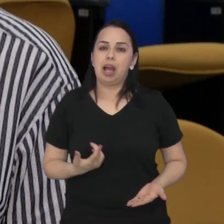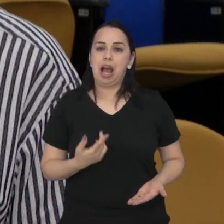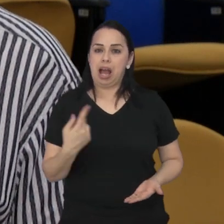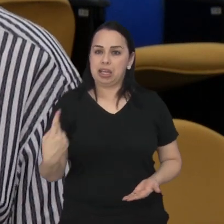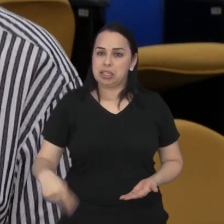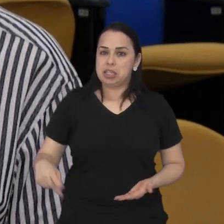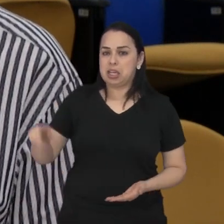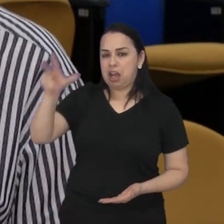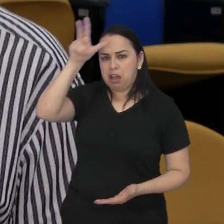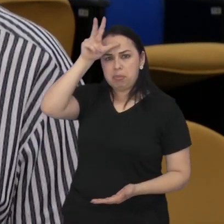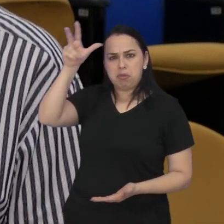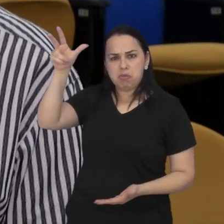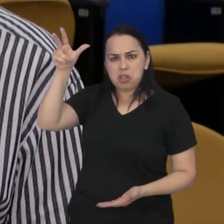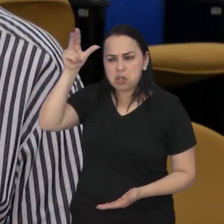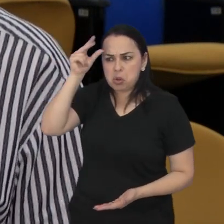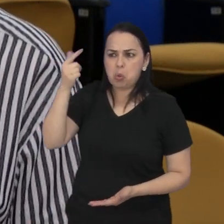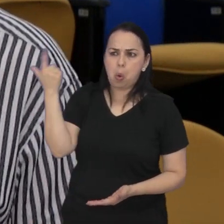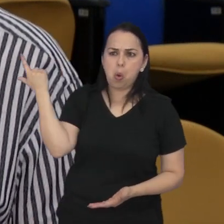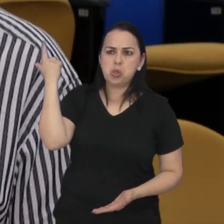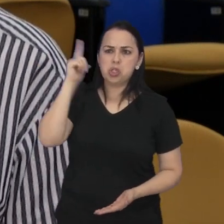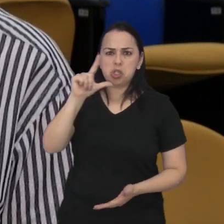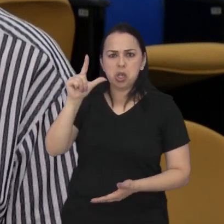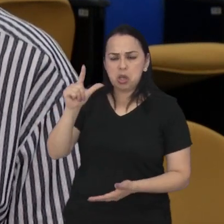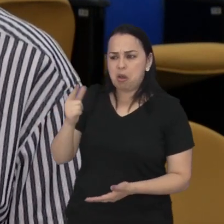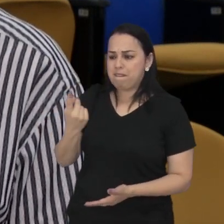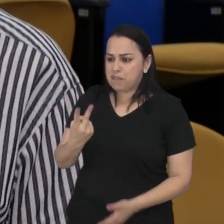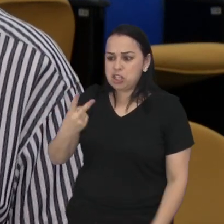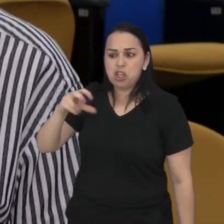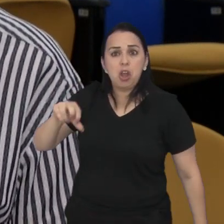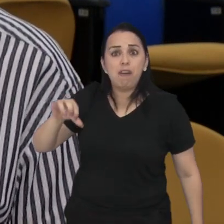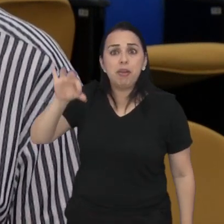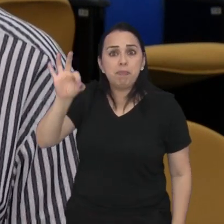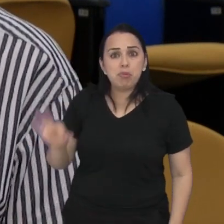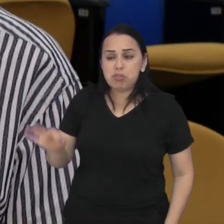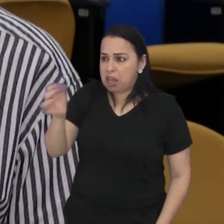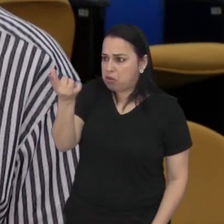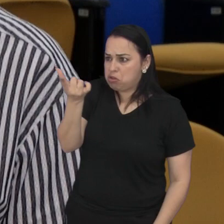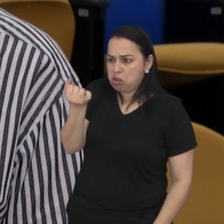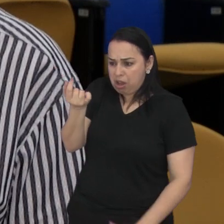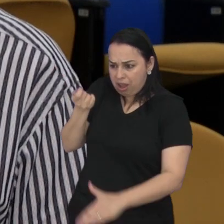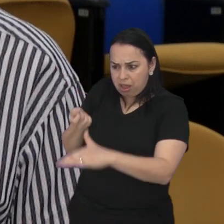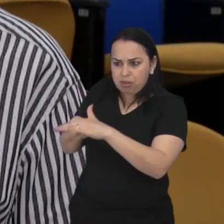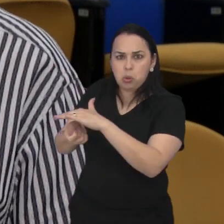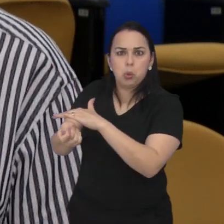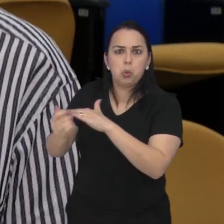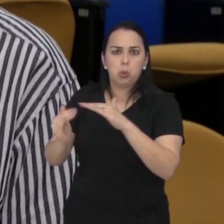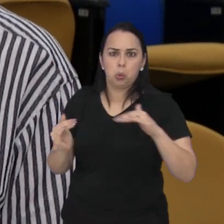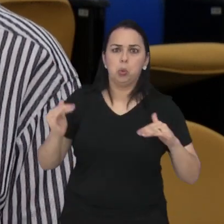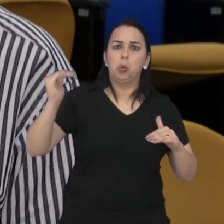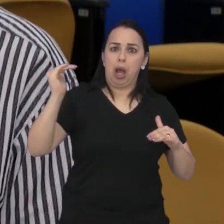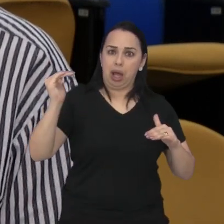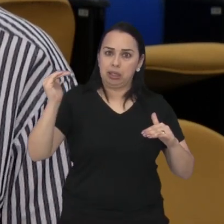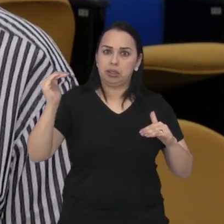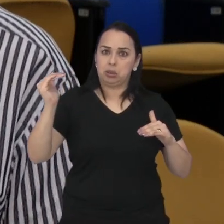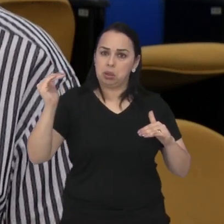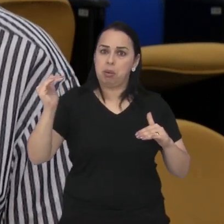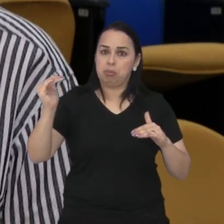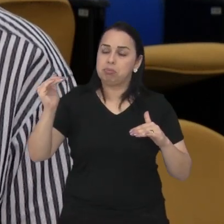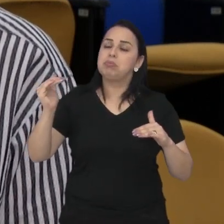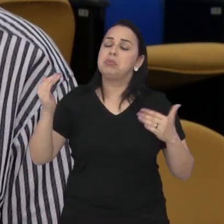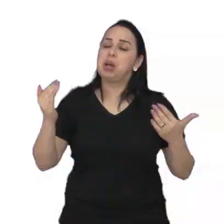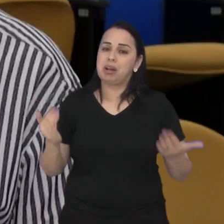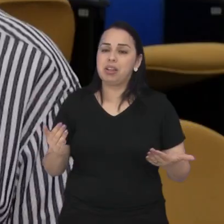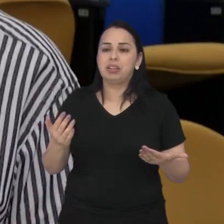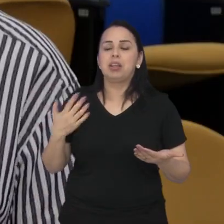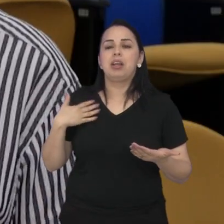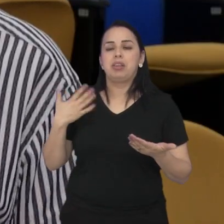vê que, por exemplo, o município ter atingido uma média bem acima, 29% é um valor alto, pelo tamanho